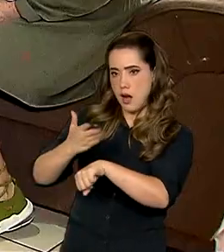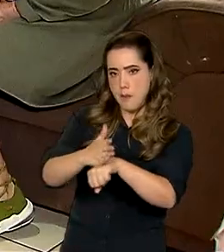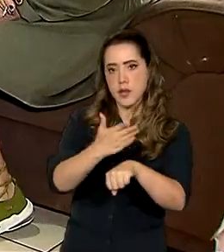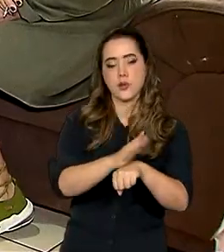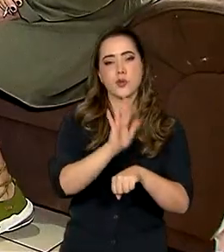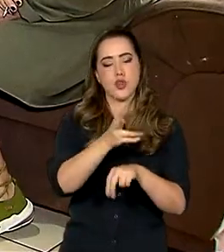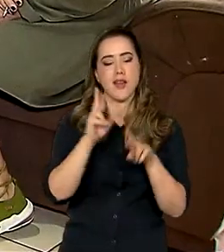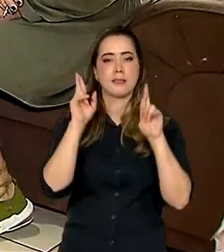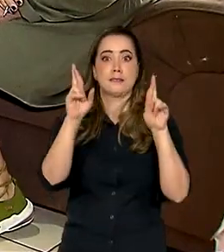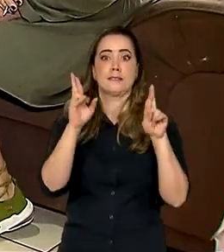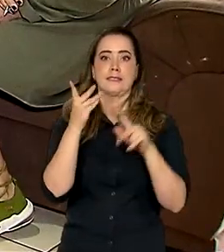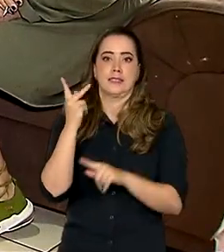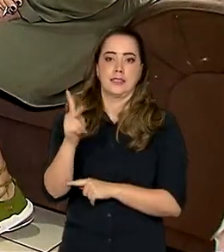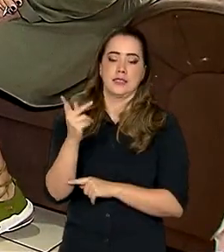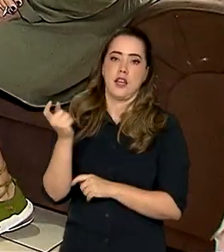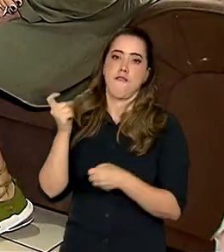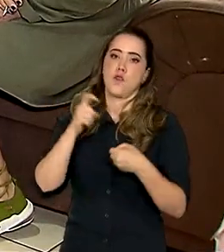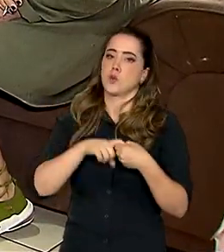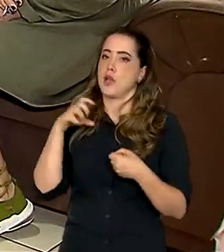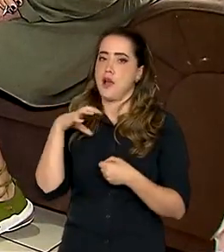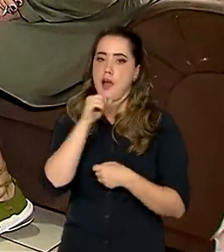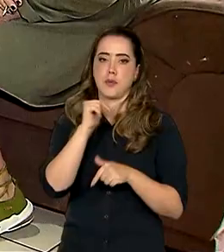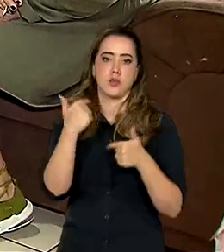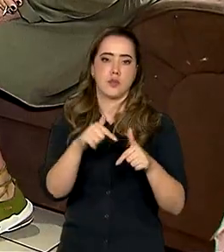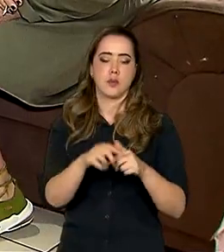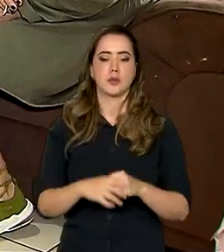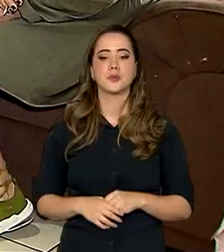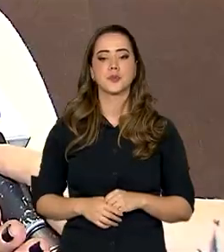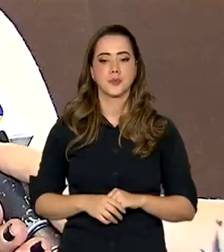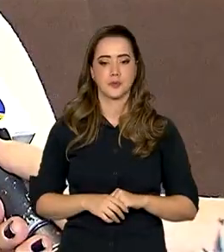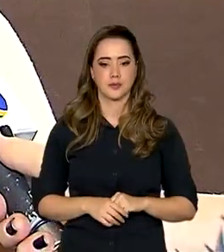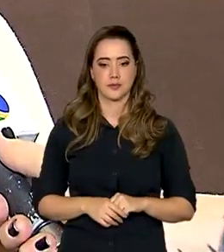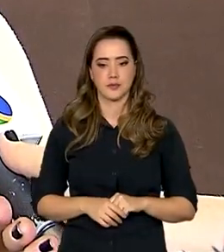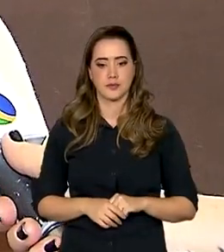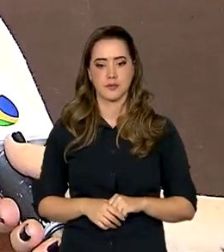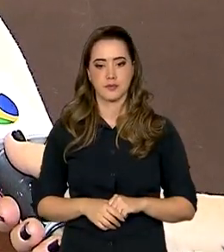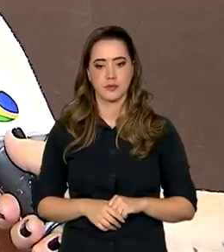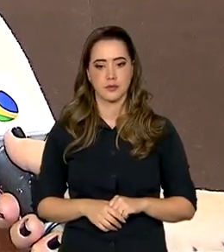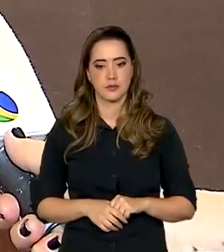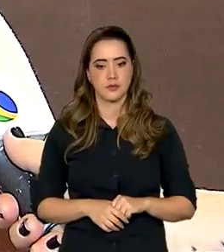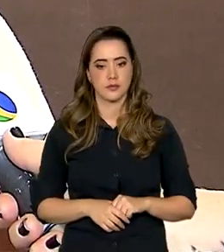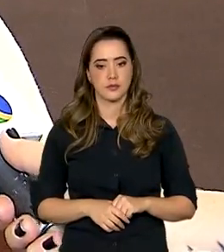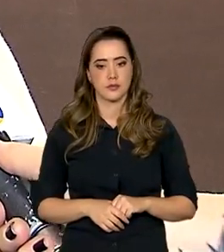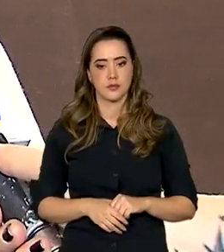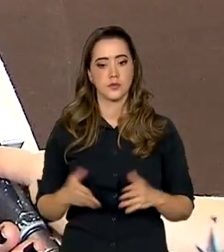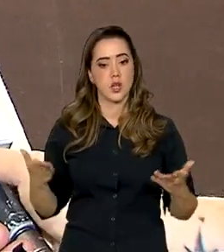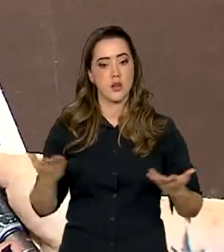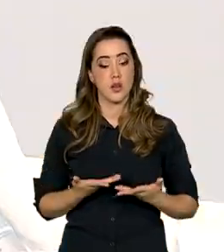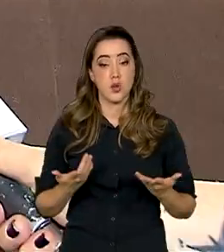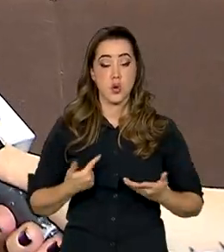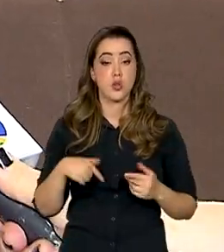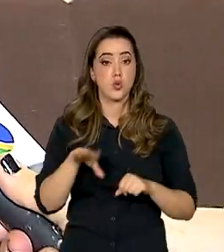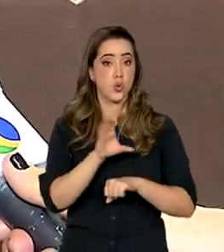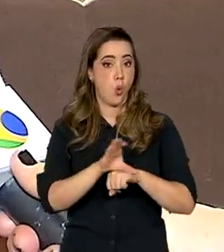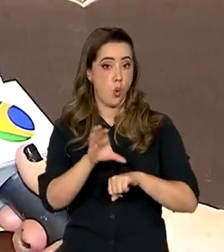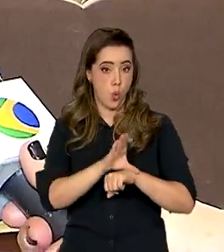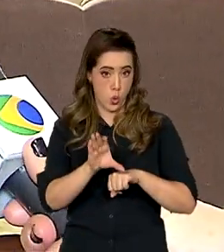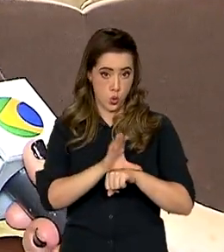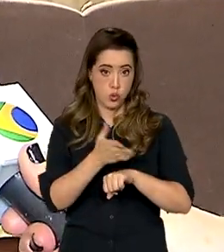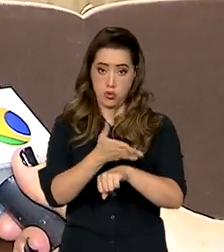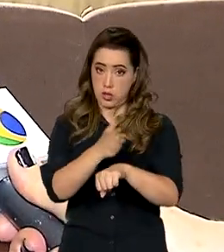e a expectativa é voltar logo ao mercado de trabalho. Agora eu estou no RenovaDF. Ele